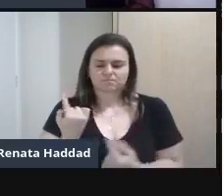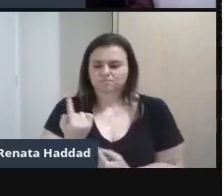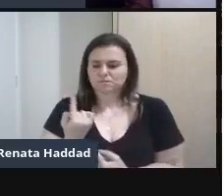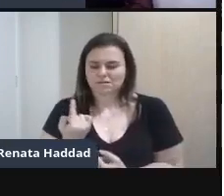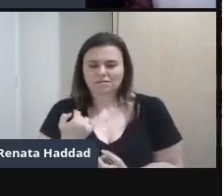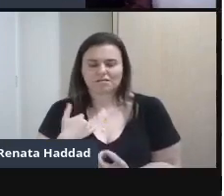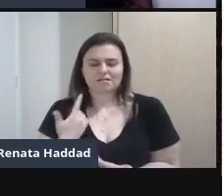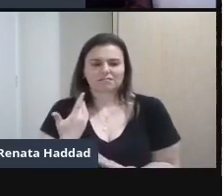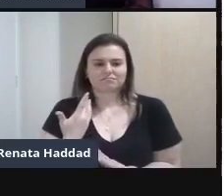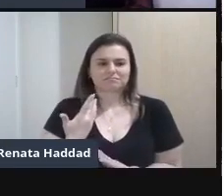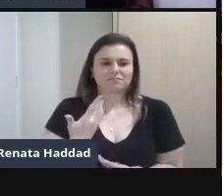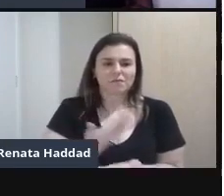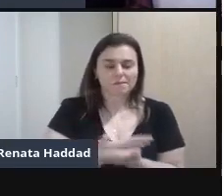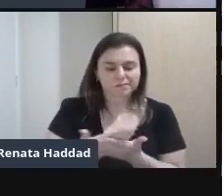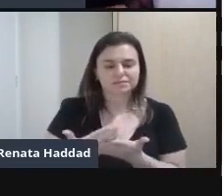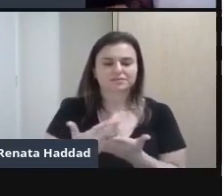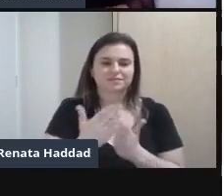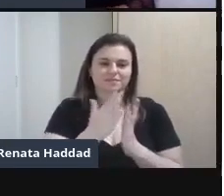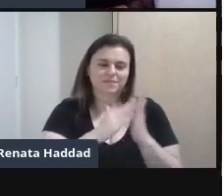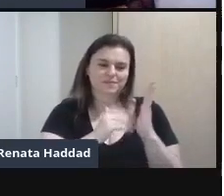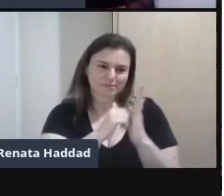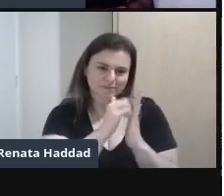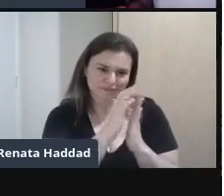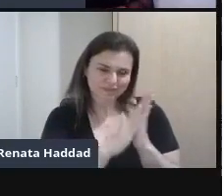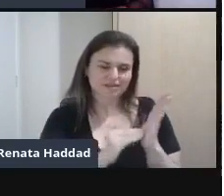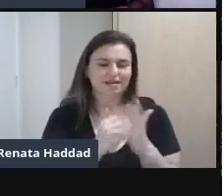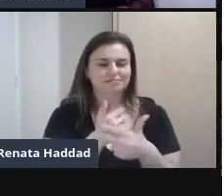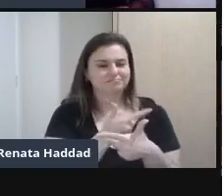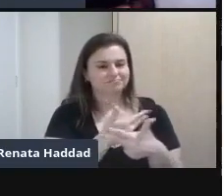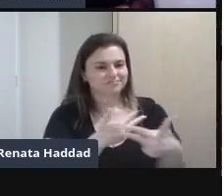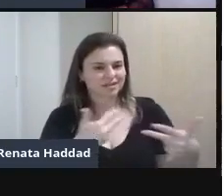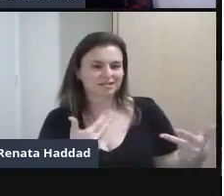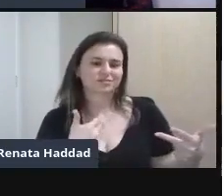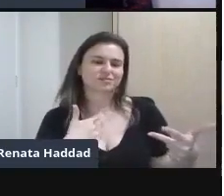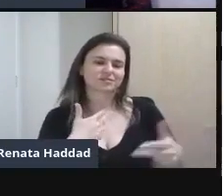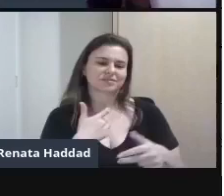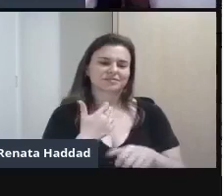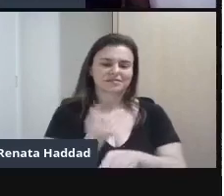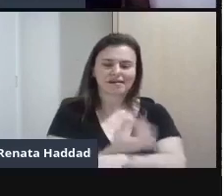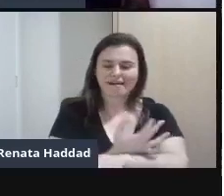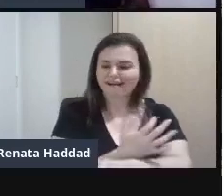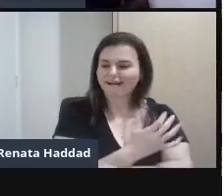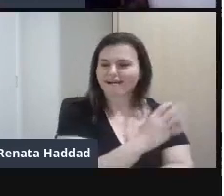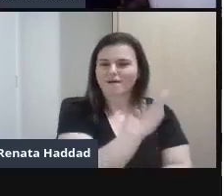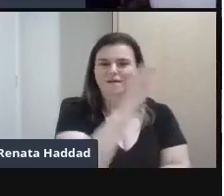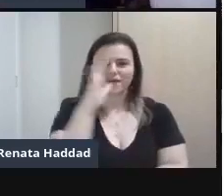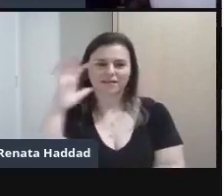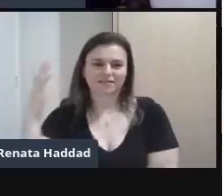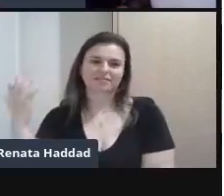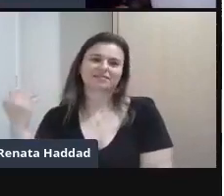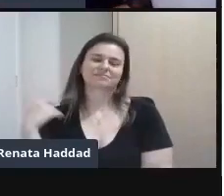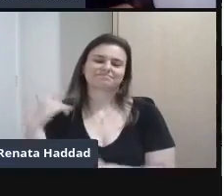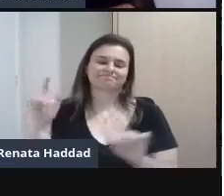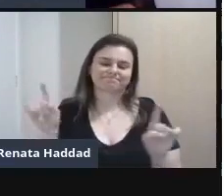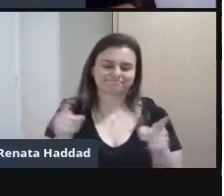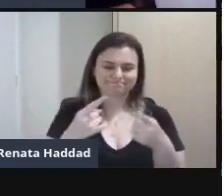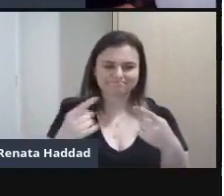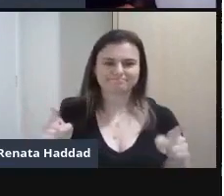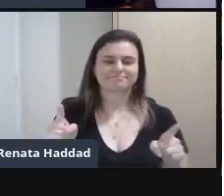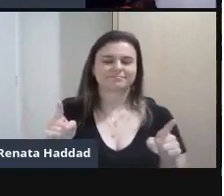E começou a pintar Então As situações Do campo As cirandas As cantigas